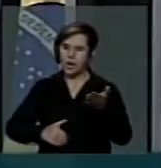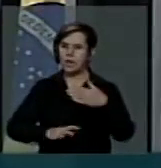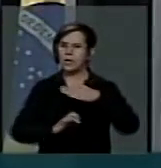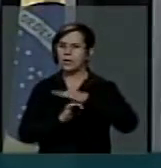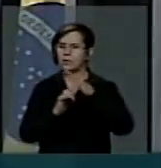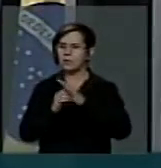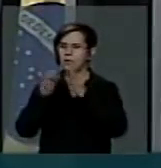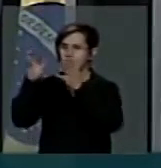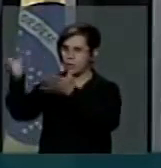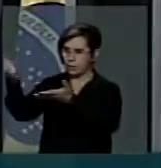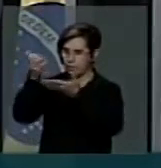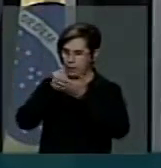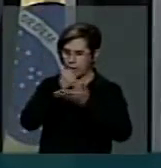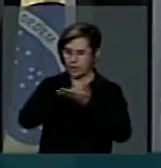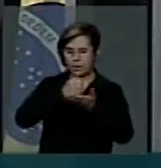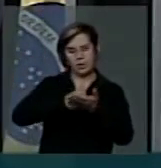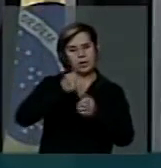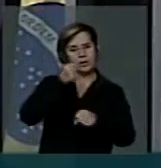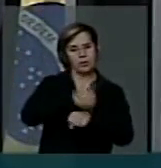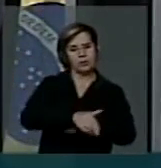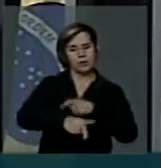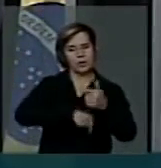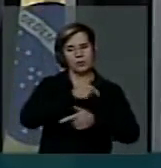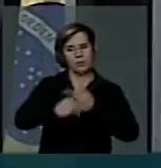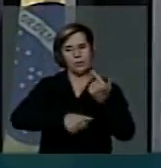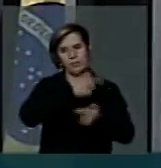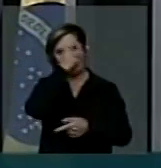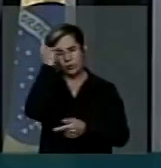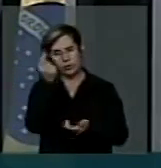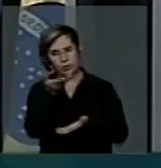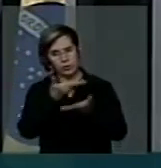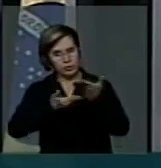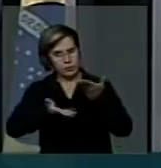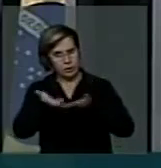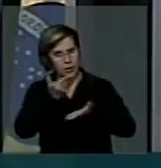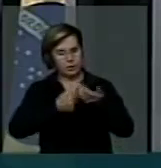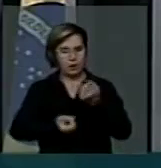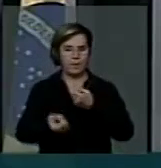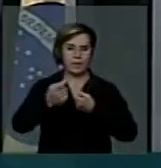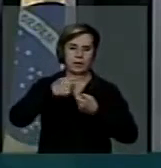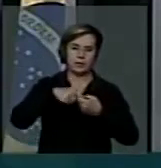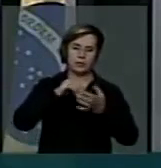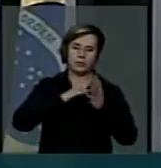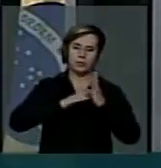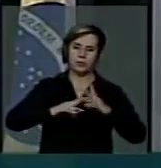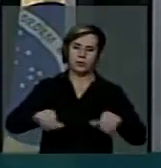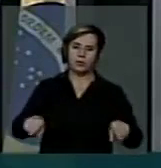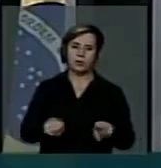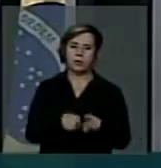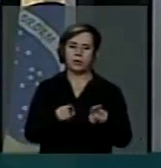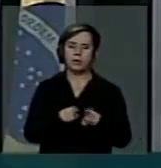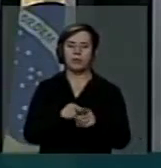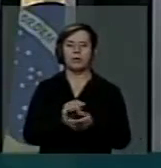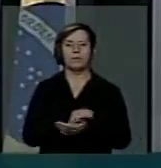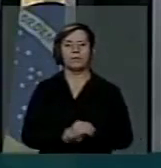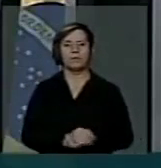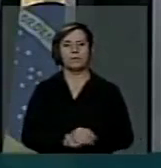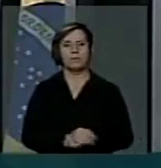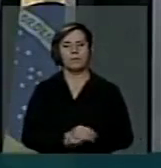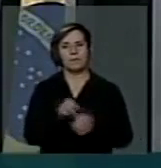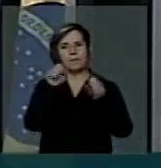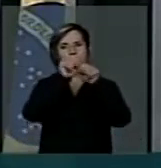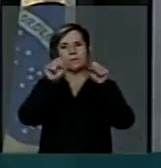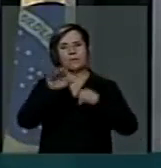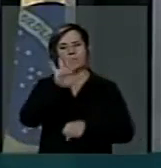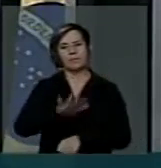a dependentes em recuperação, vagas a instituições de ensino técnico direcionadas para dependentes em recuperação, sistema